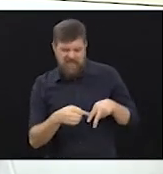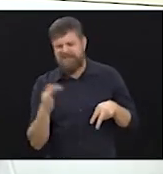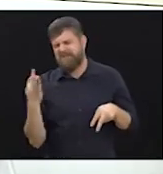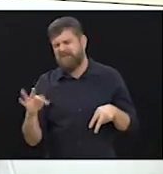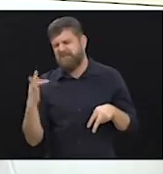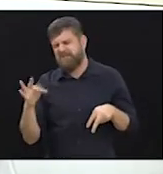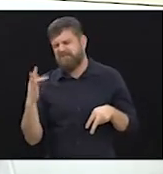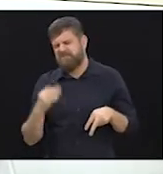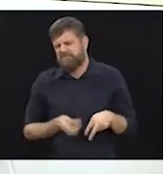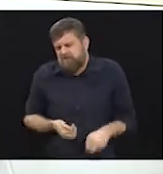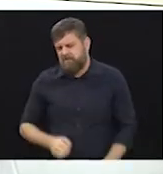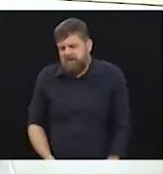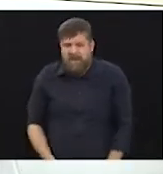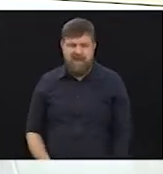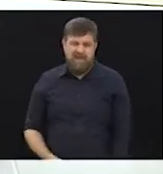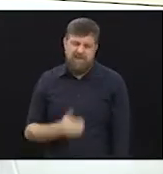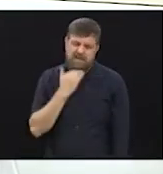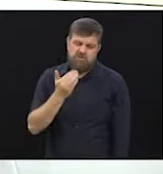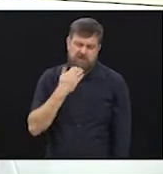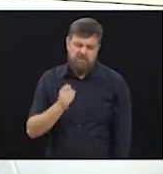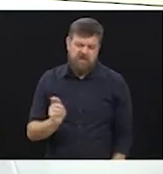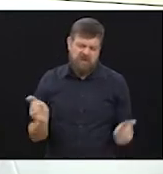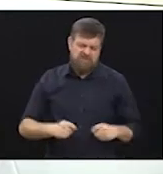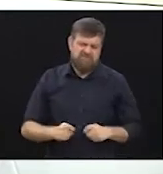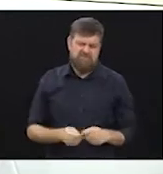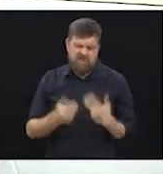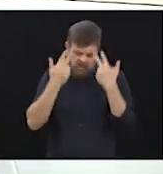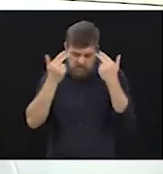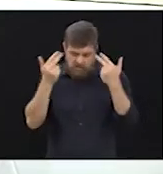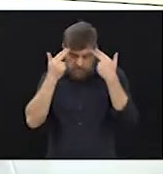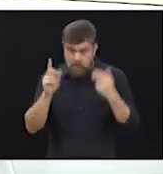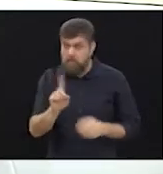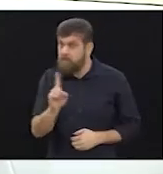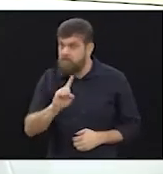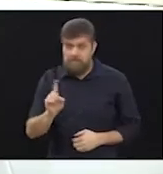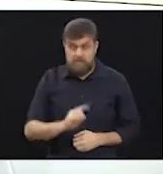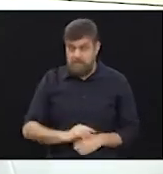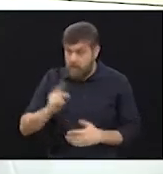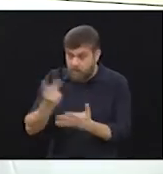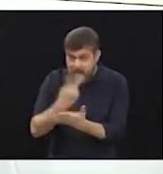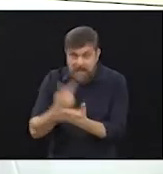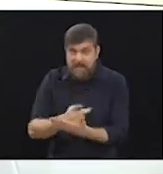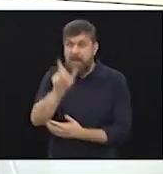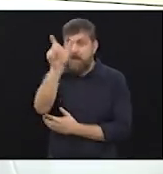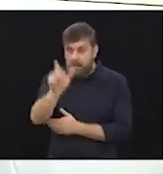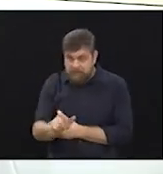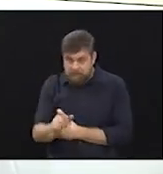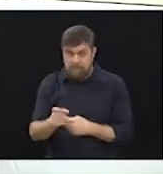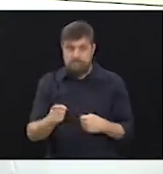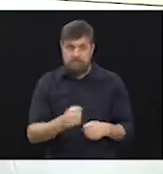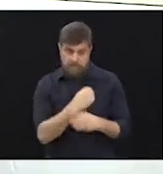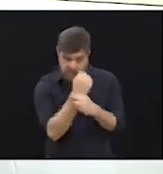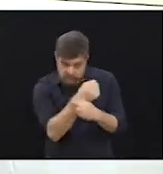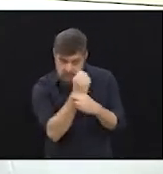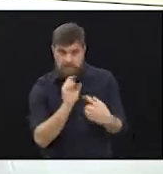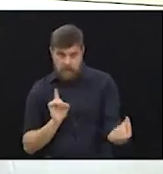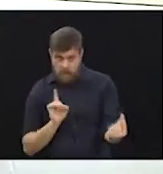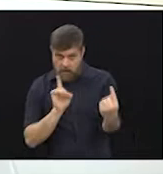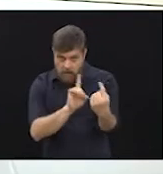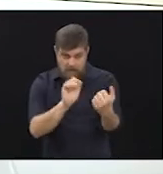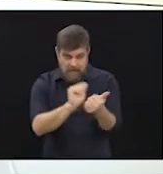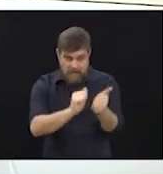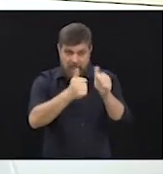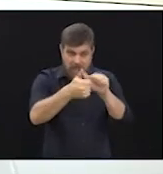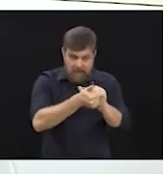que você tem no quadril, só que está dentro do seu controle, mas você não deve se comportar dessa forma, você tem que buscar ajuda para você corrigir